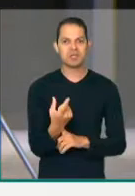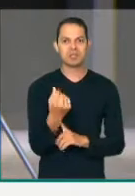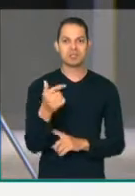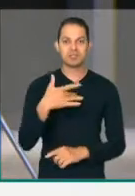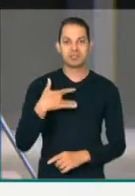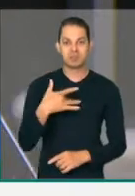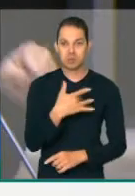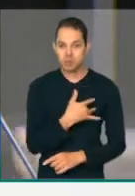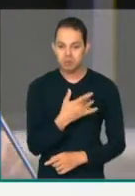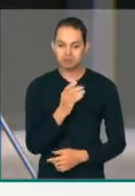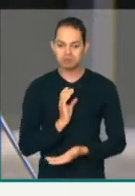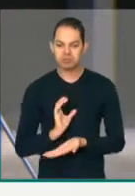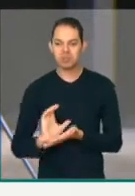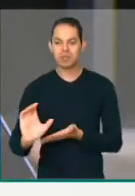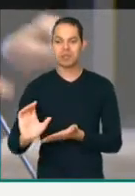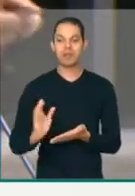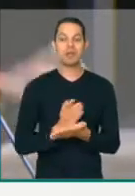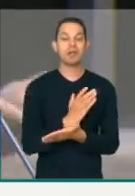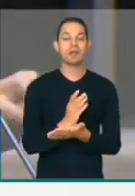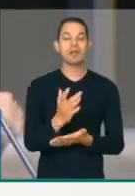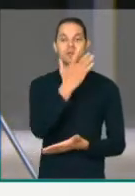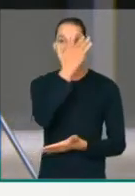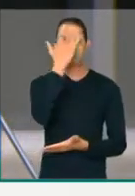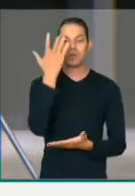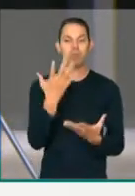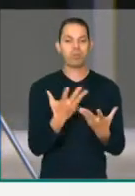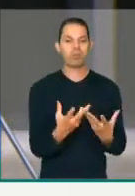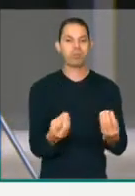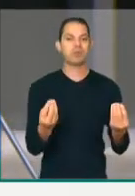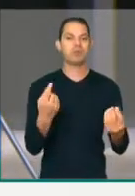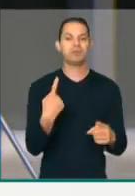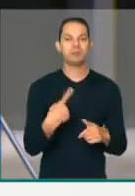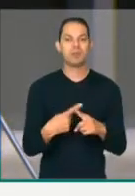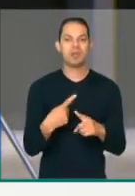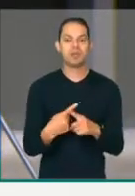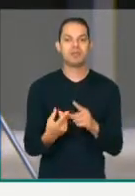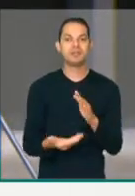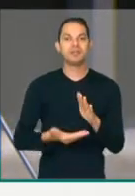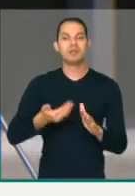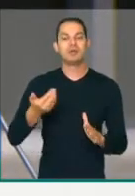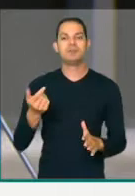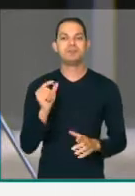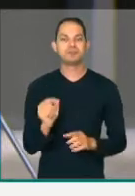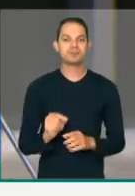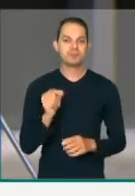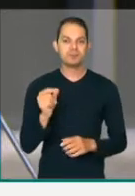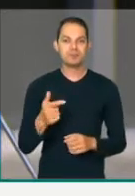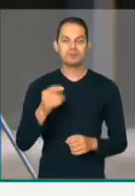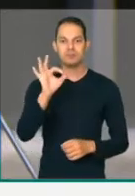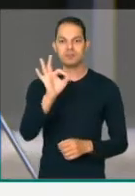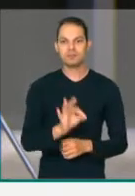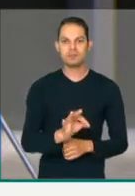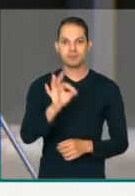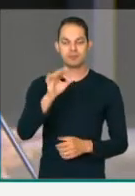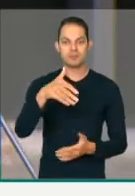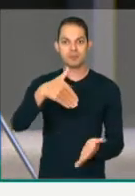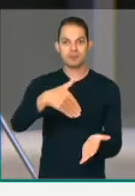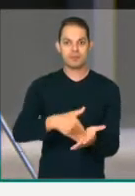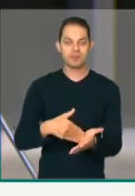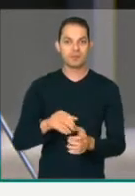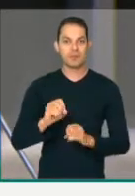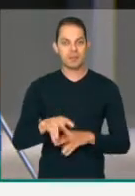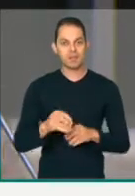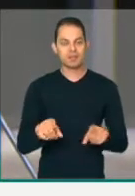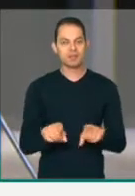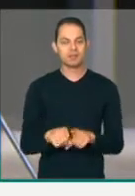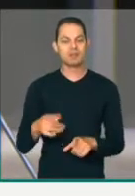saúde. Alguns dizem, desidratou porque tirou a questão do percentual mínimo em educação